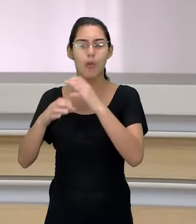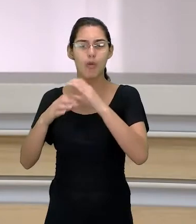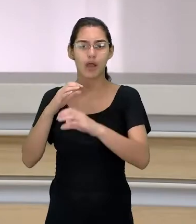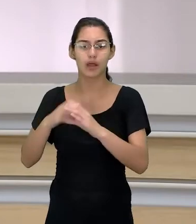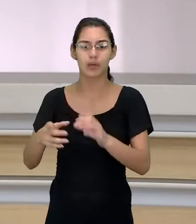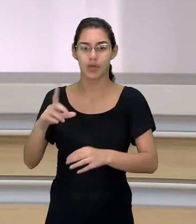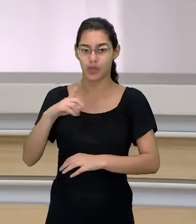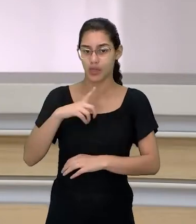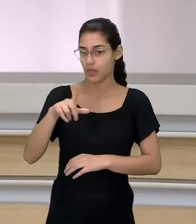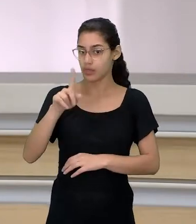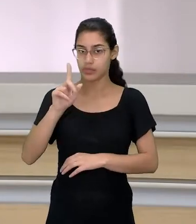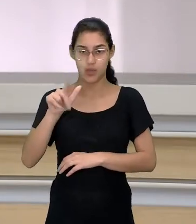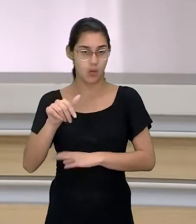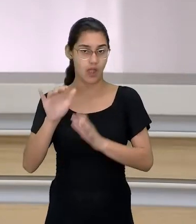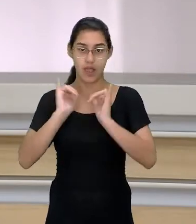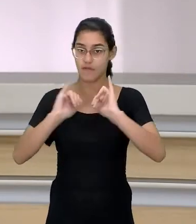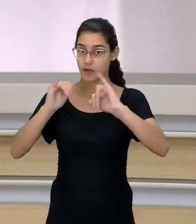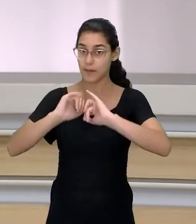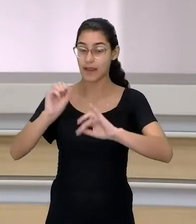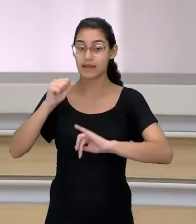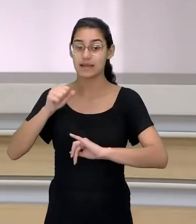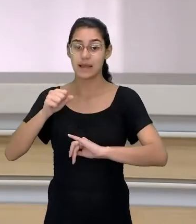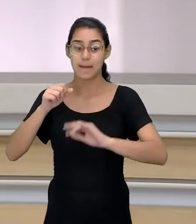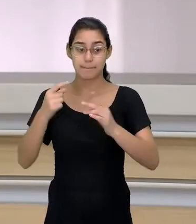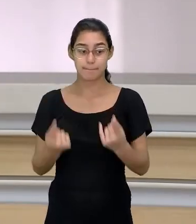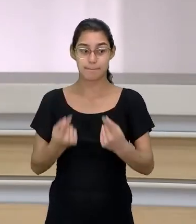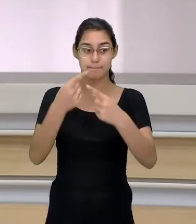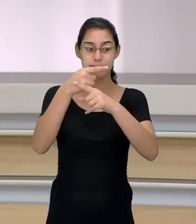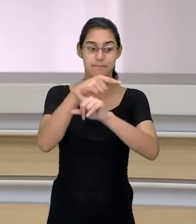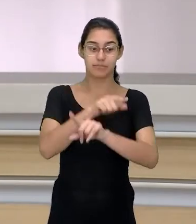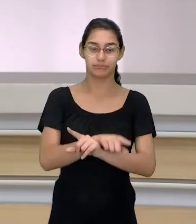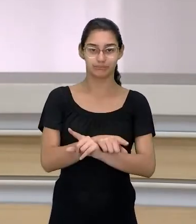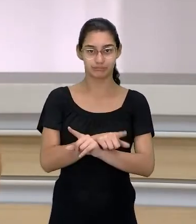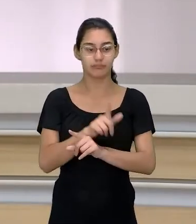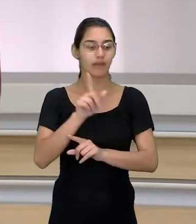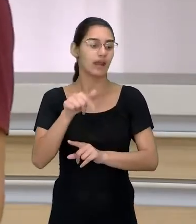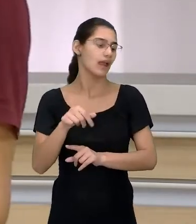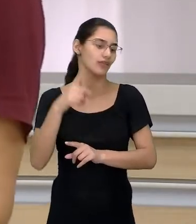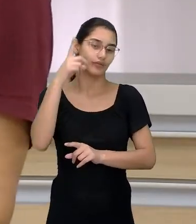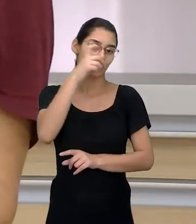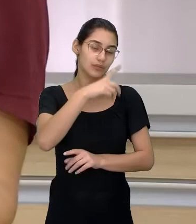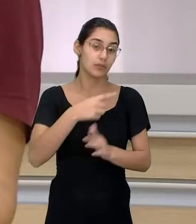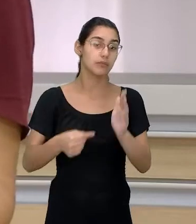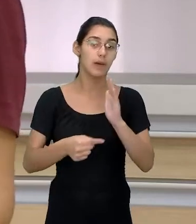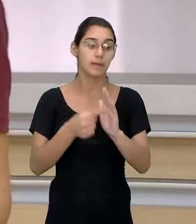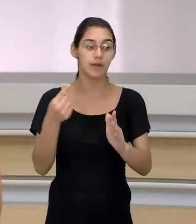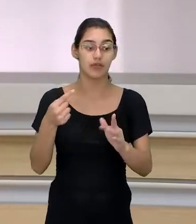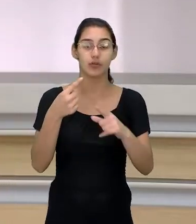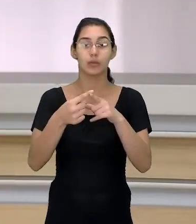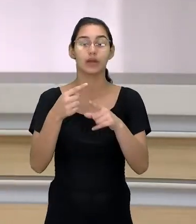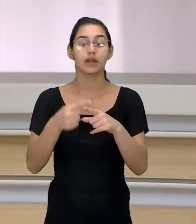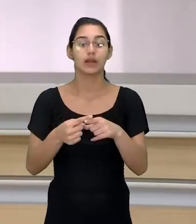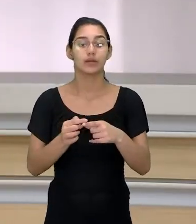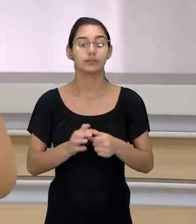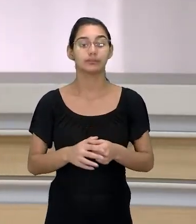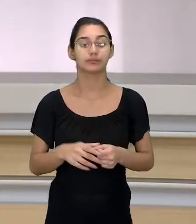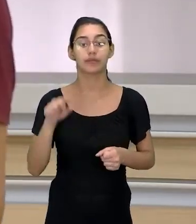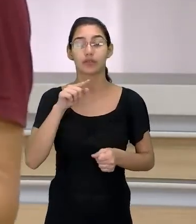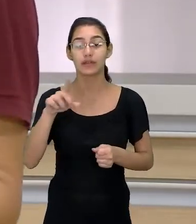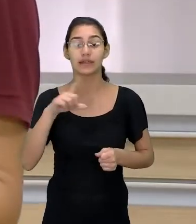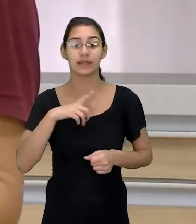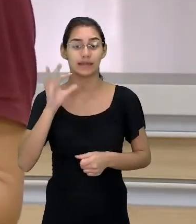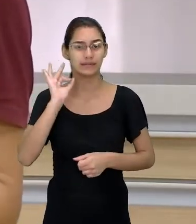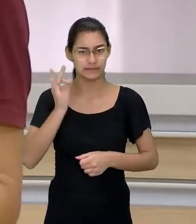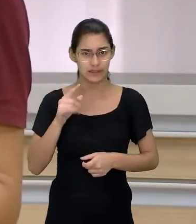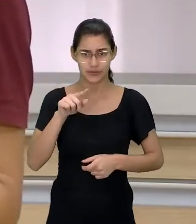não é informar, mas é muito pelo contrário, é muito complicado, principalmente porque você tem